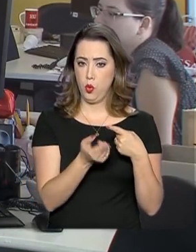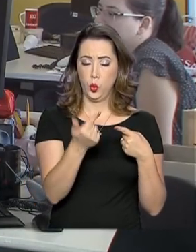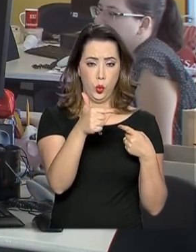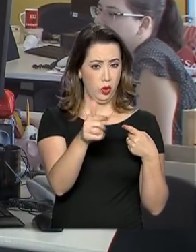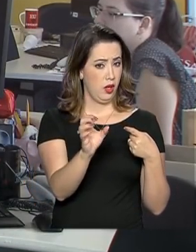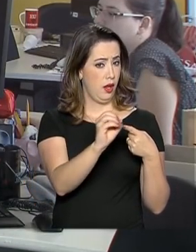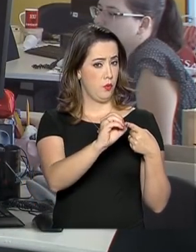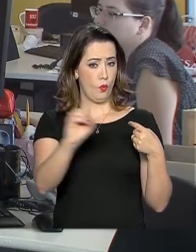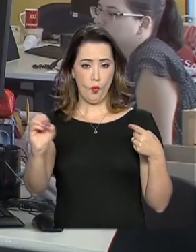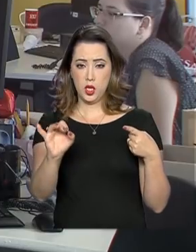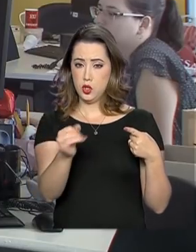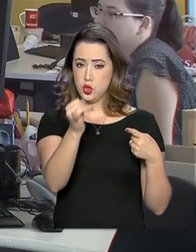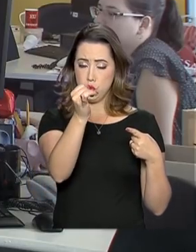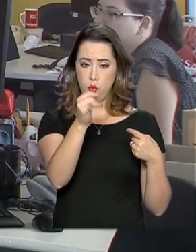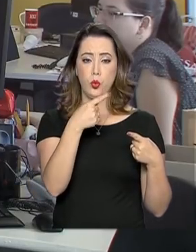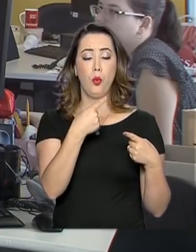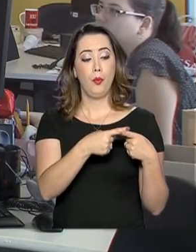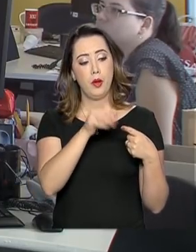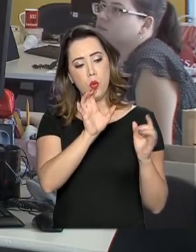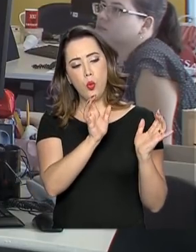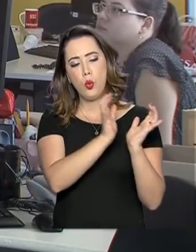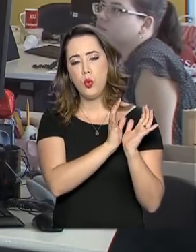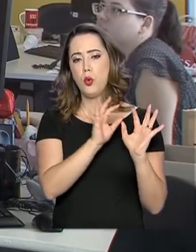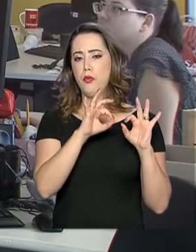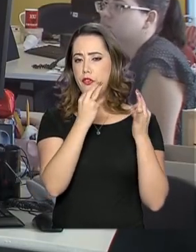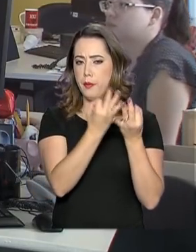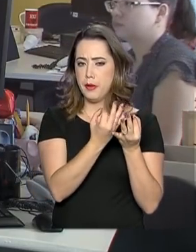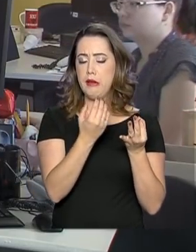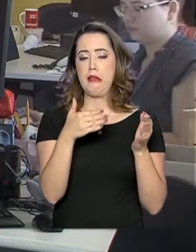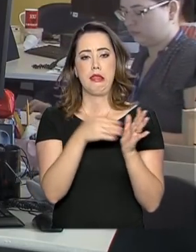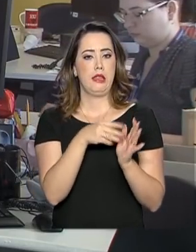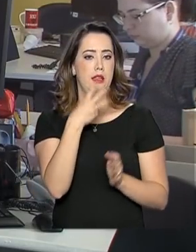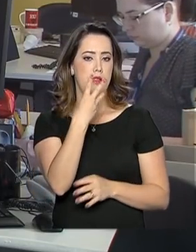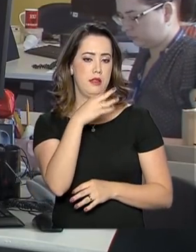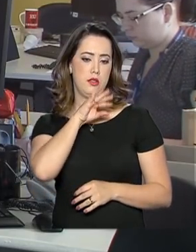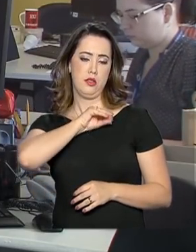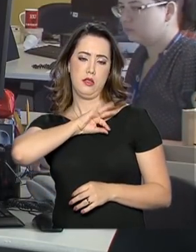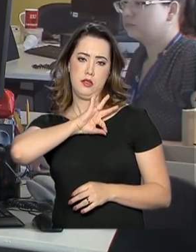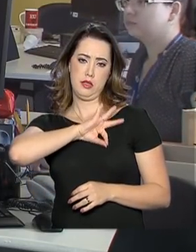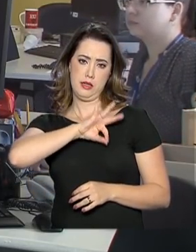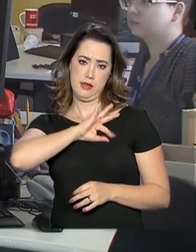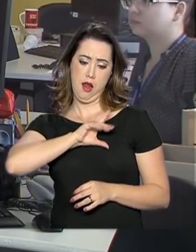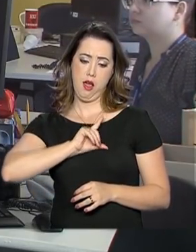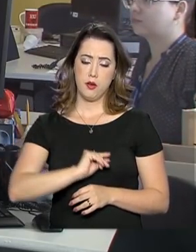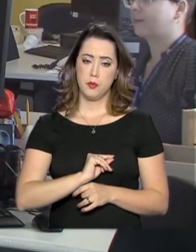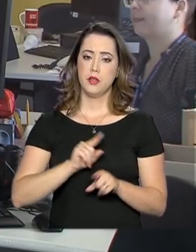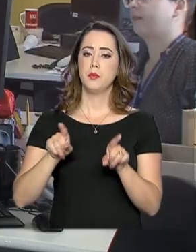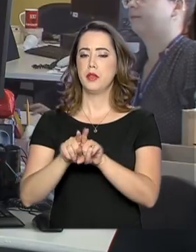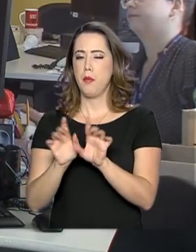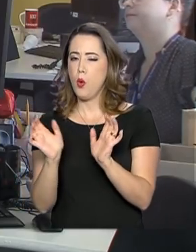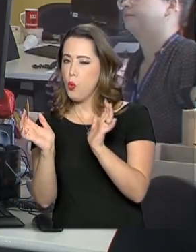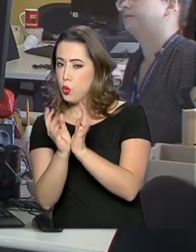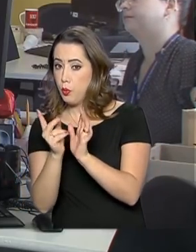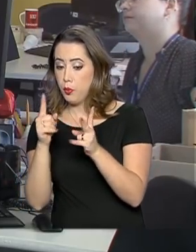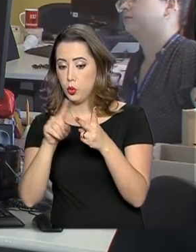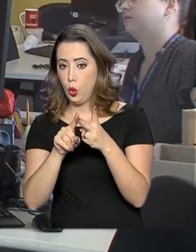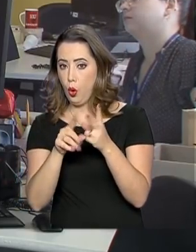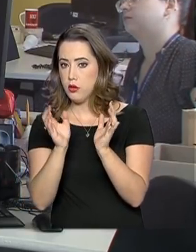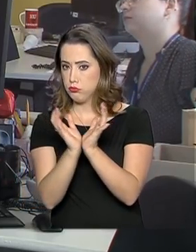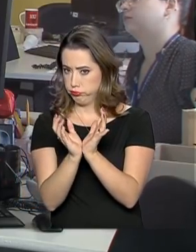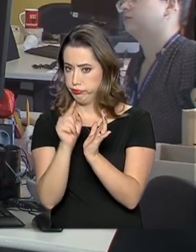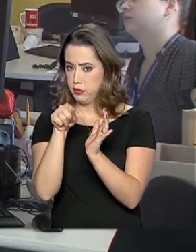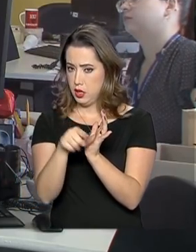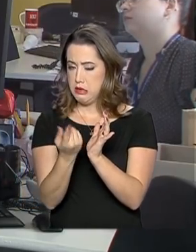familiar mensal bruta per capita de no máximo 3 salários mínimos e o PFIES, que tem uma escala de financiamento que varia